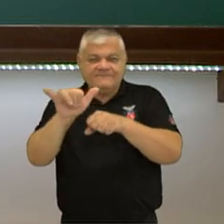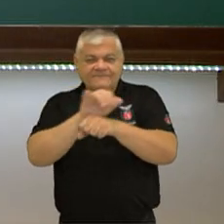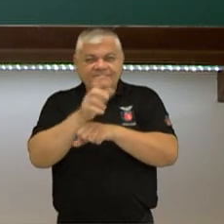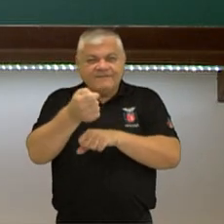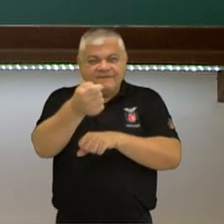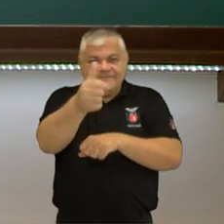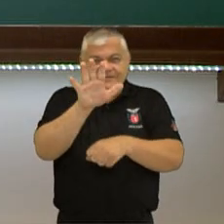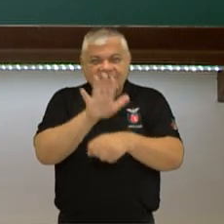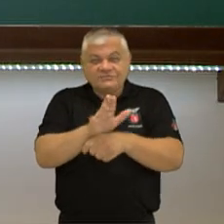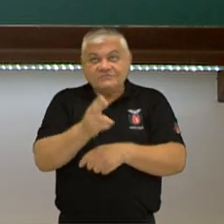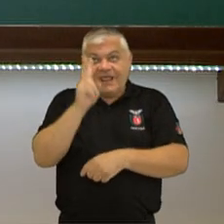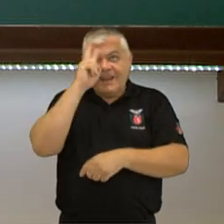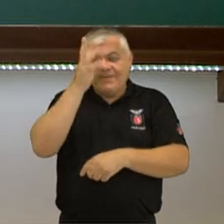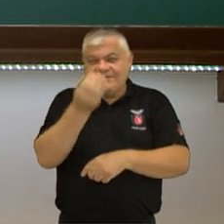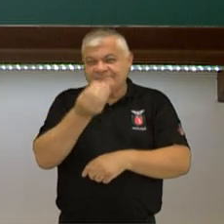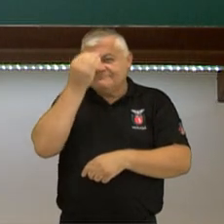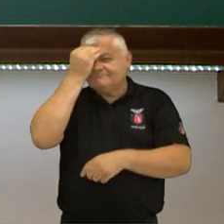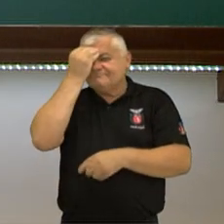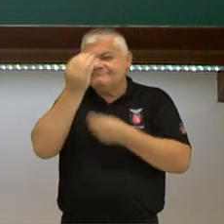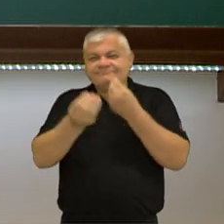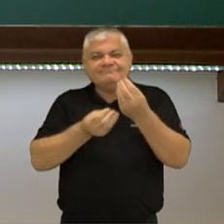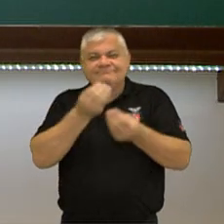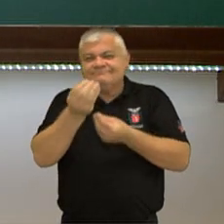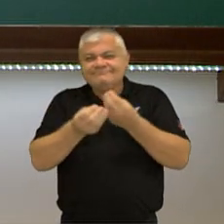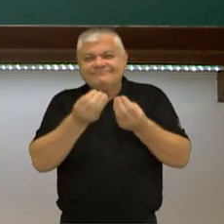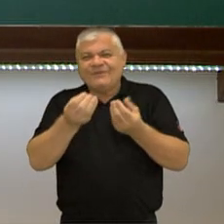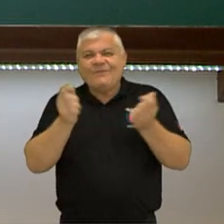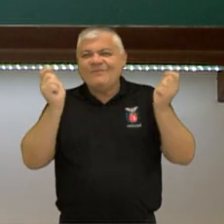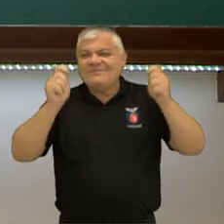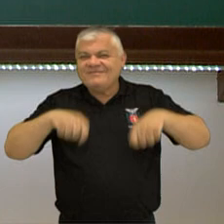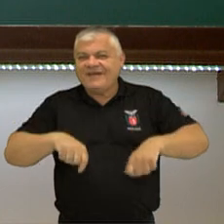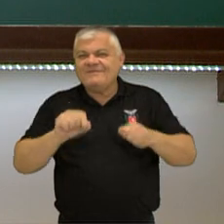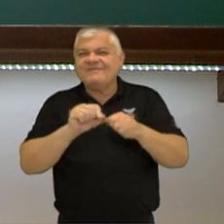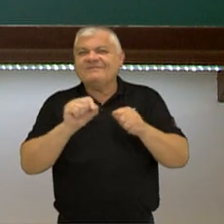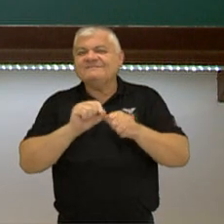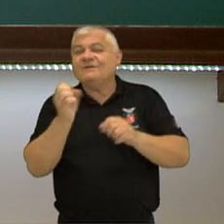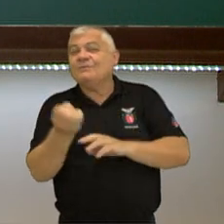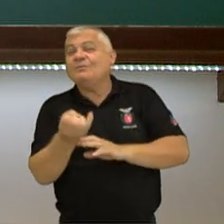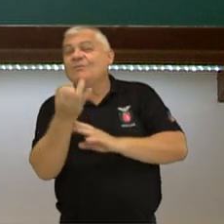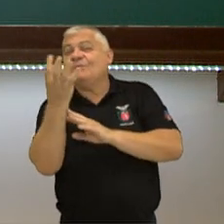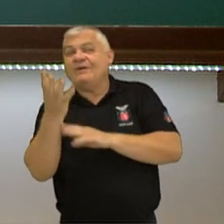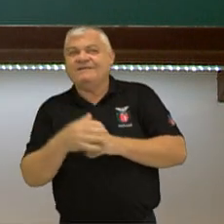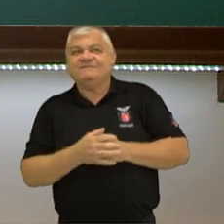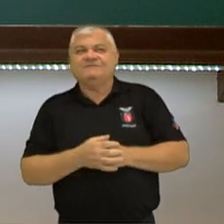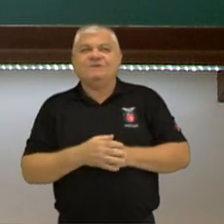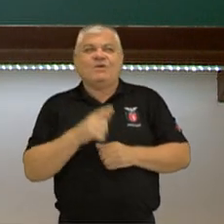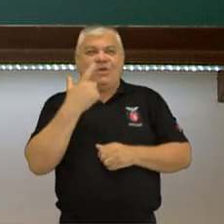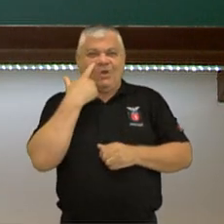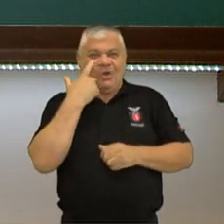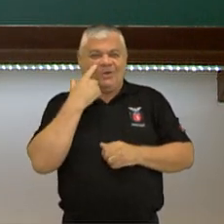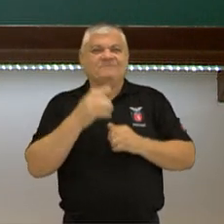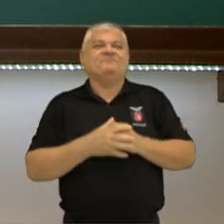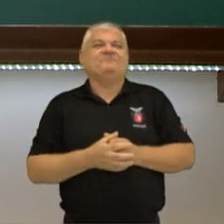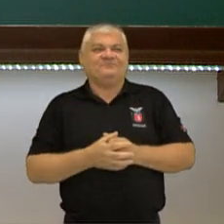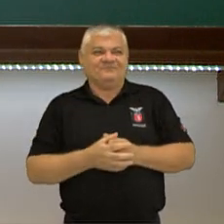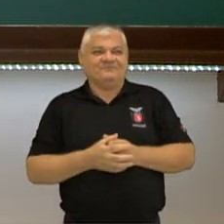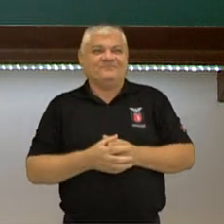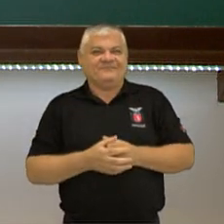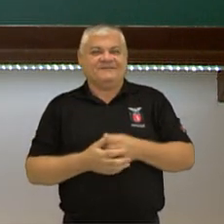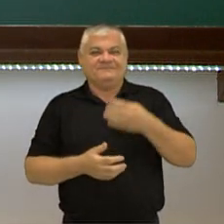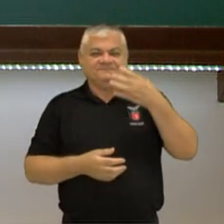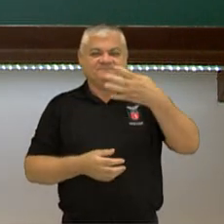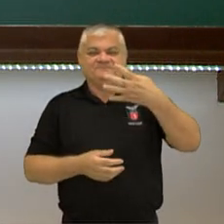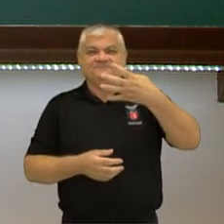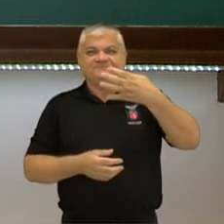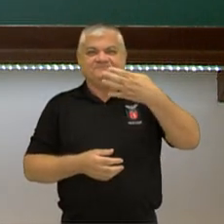tá? Para você lembrar sempre de quais hibridizações e o número de ligação. Então lembrando sempre, os dedos que